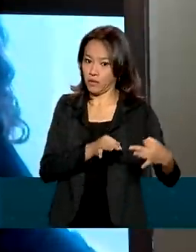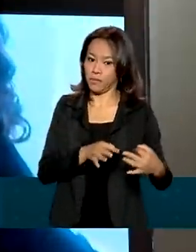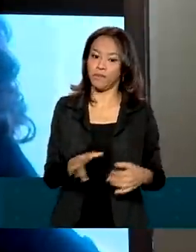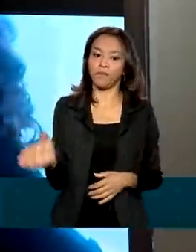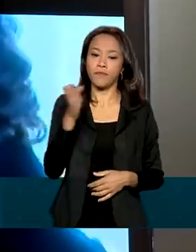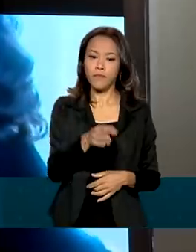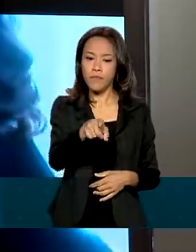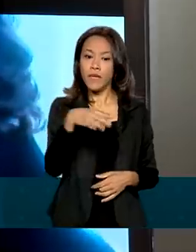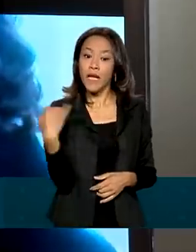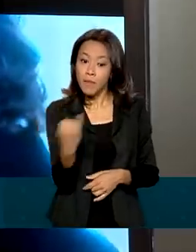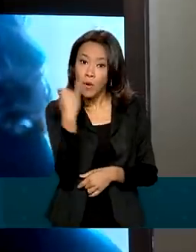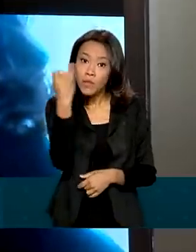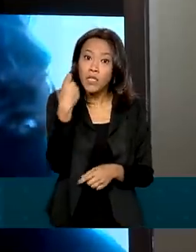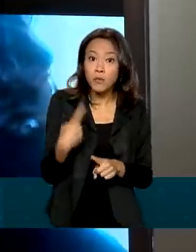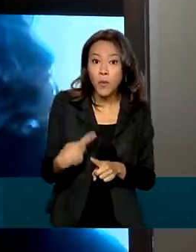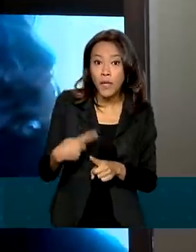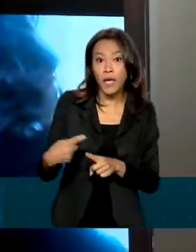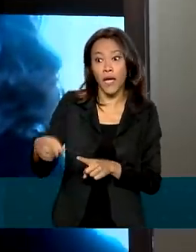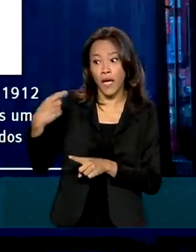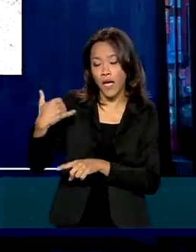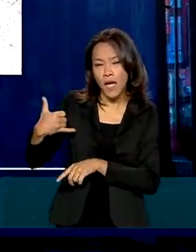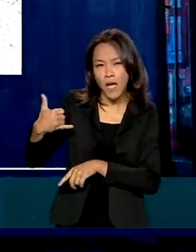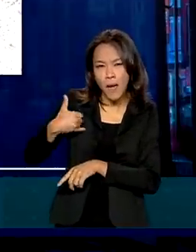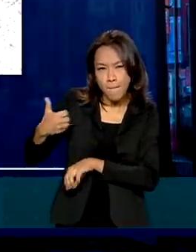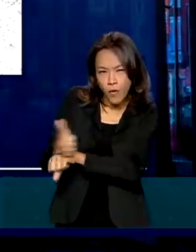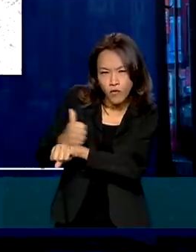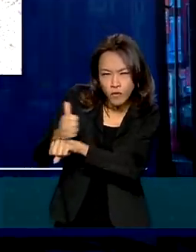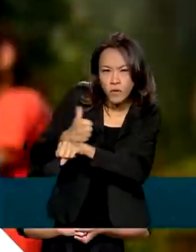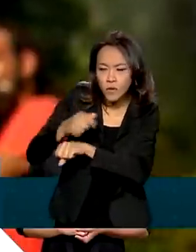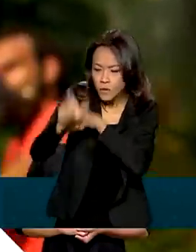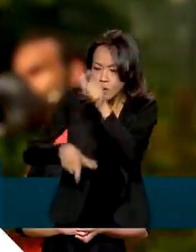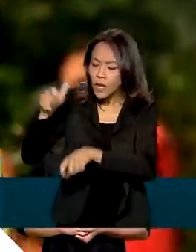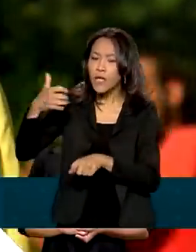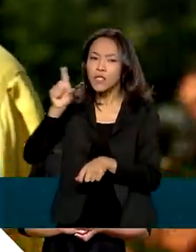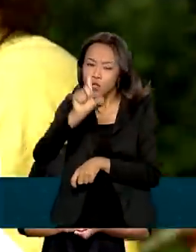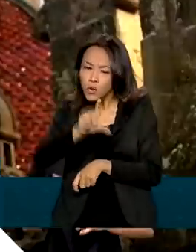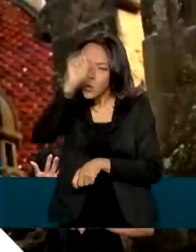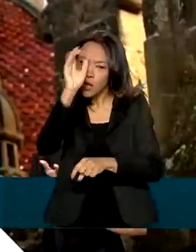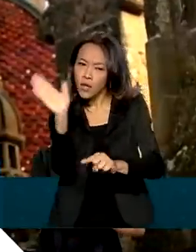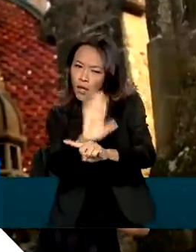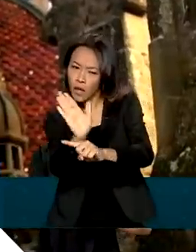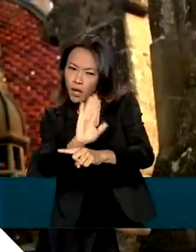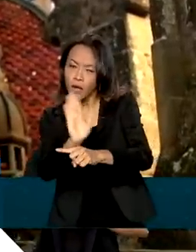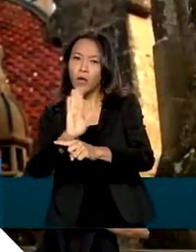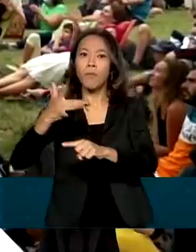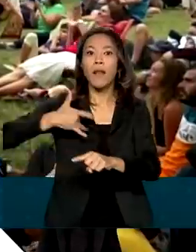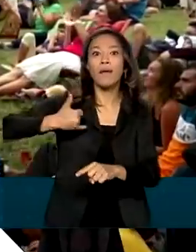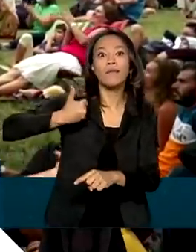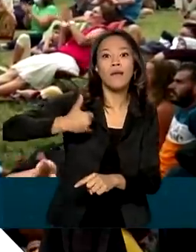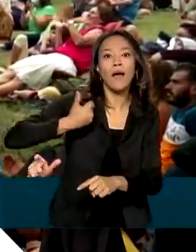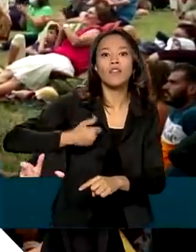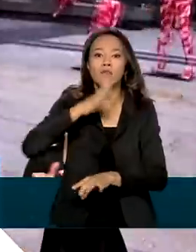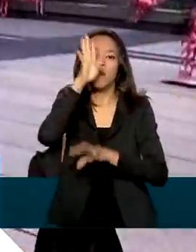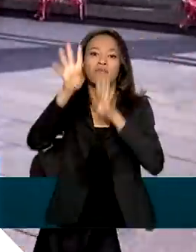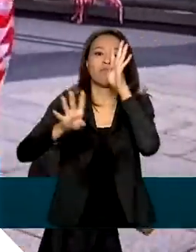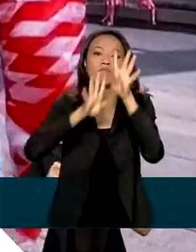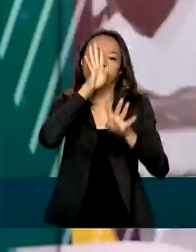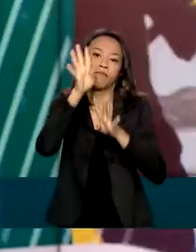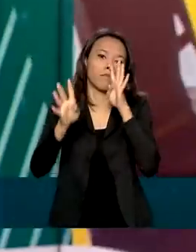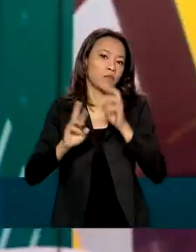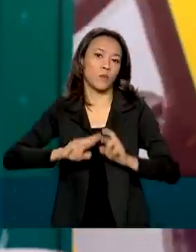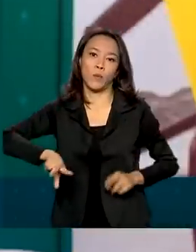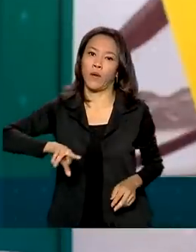porque especialistas escolheram aquela idade, colocaram aquela idade ali para aquele programa. Não é uma coisa feita aleatoriamente, né?